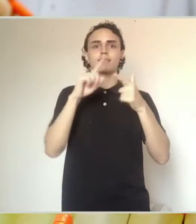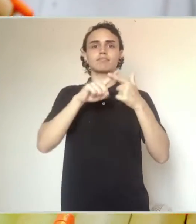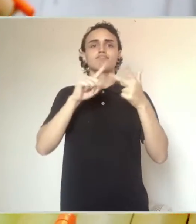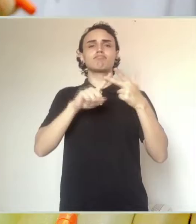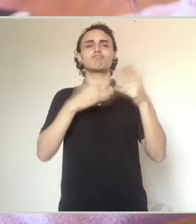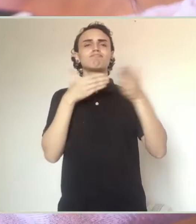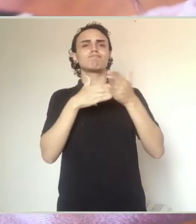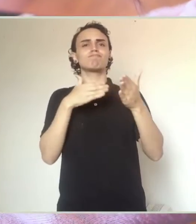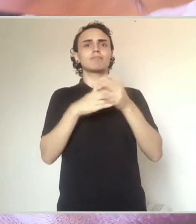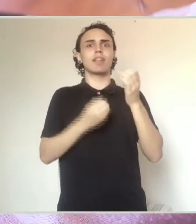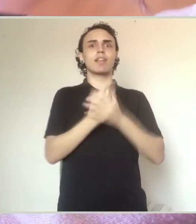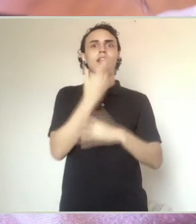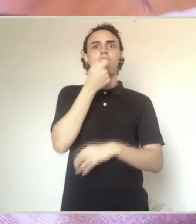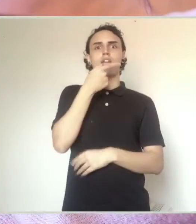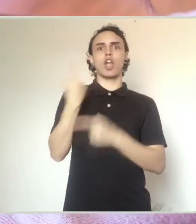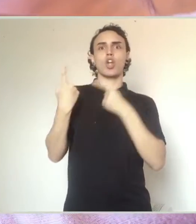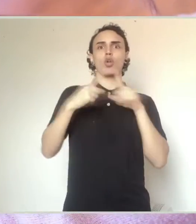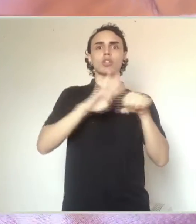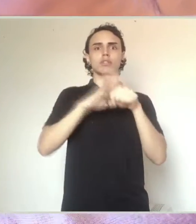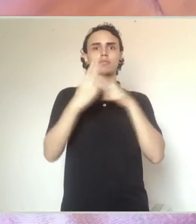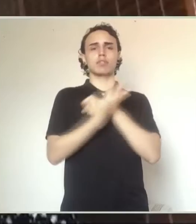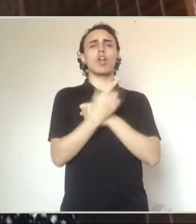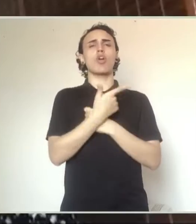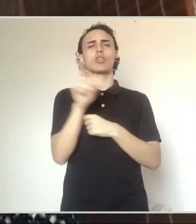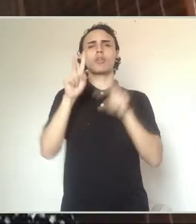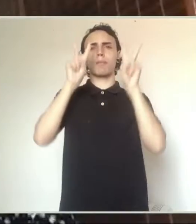-19 e diversos outros assuntos.